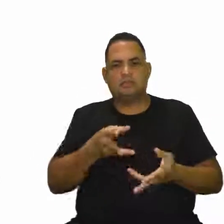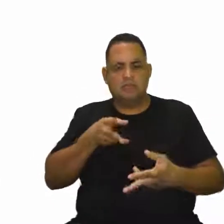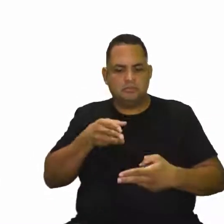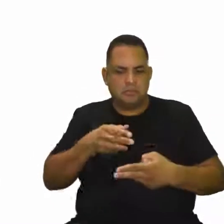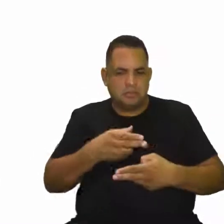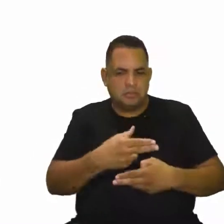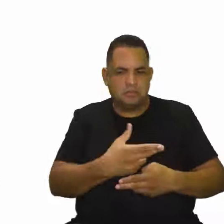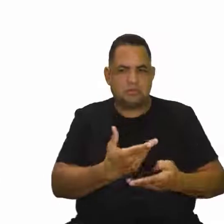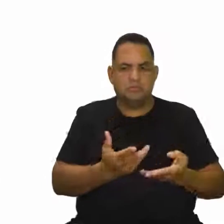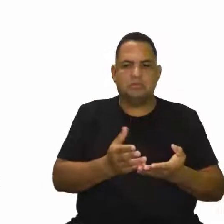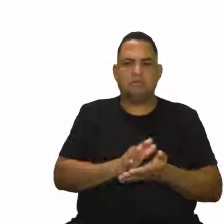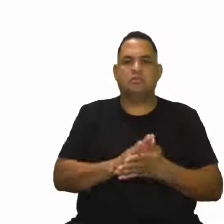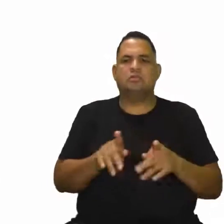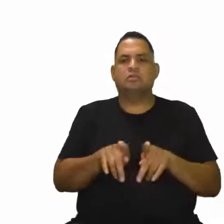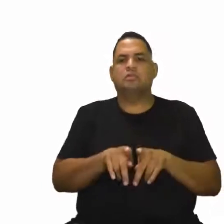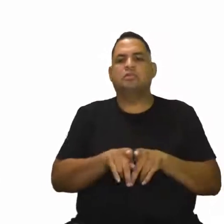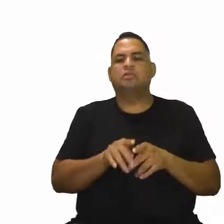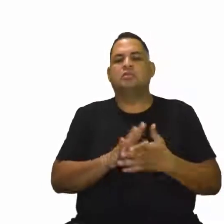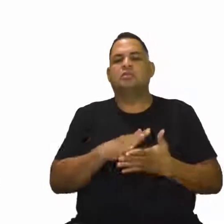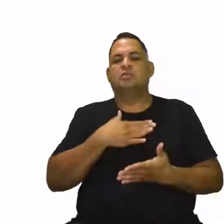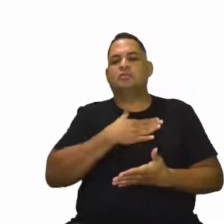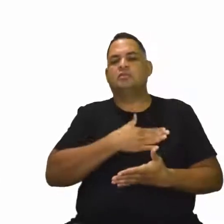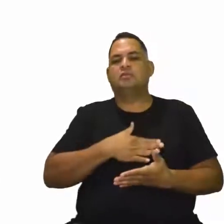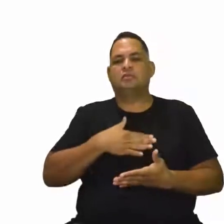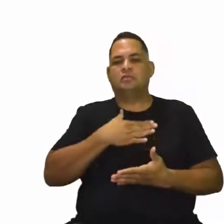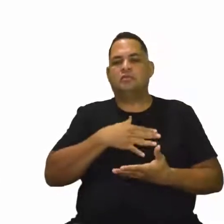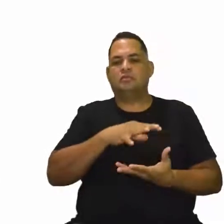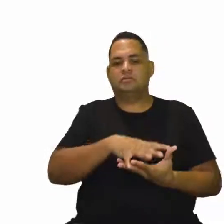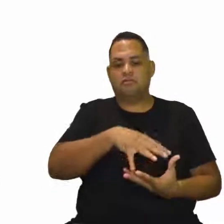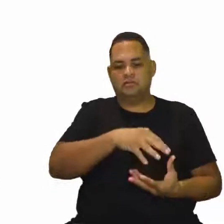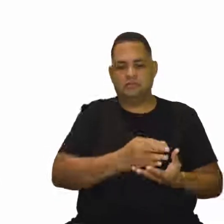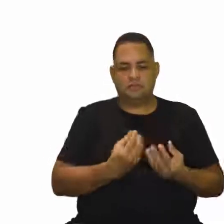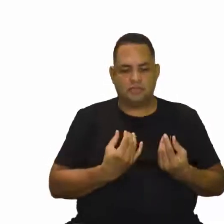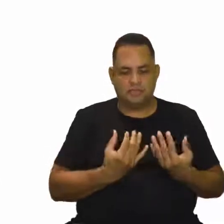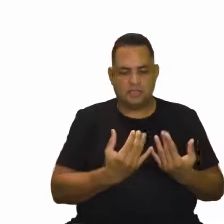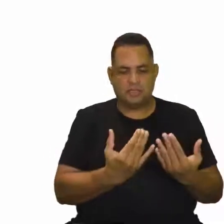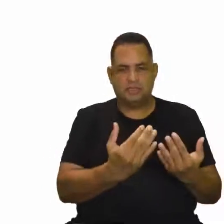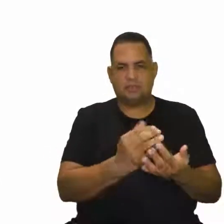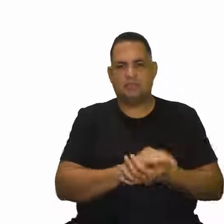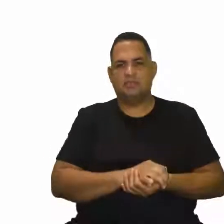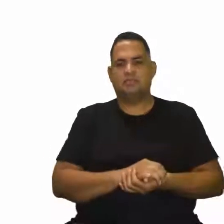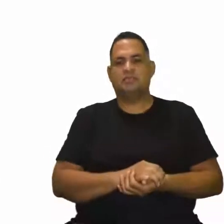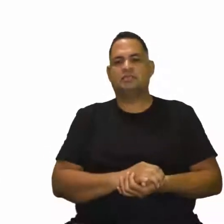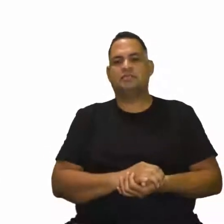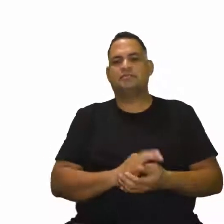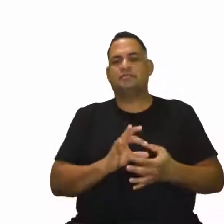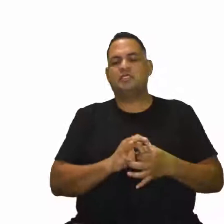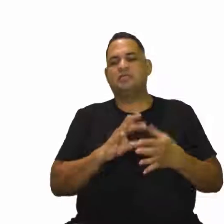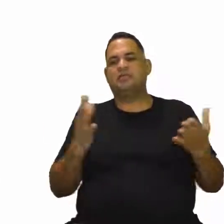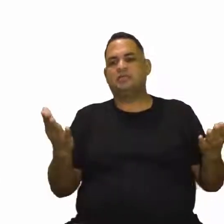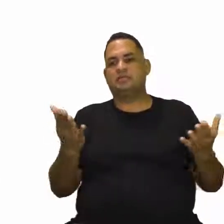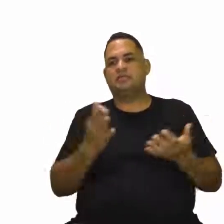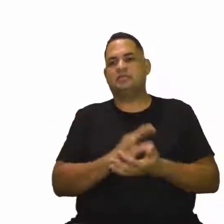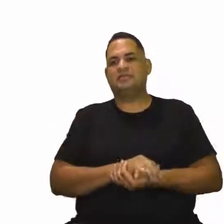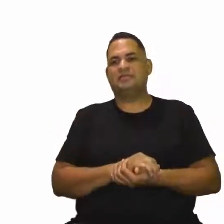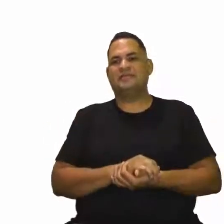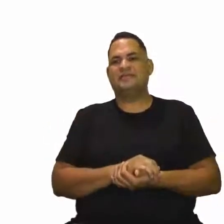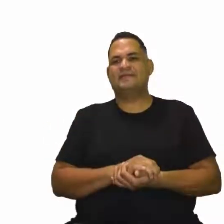vou ser uma idosinha bem ativa, porque eu gosto de planta, gente. Me divirto em mexer com planta, com bicho, né? Momentos livres.